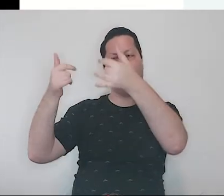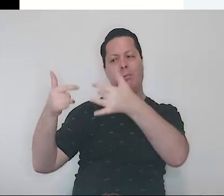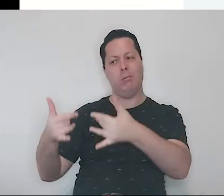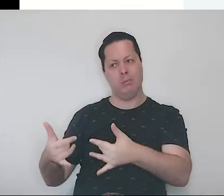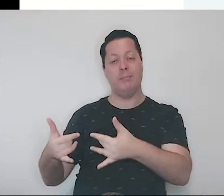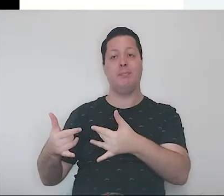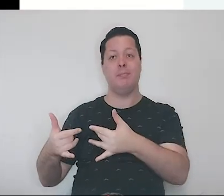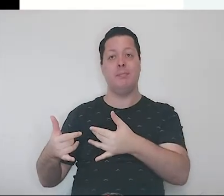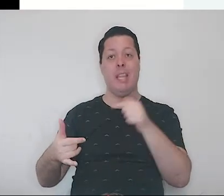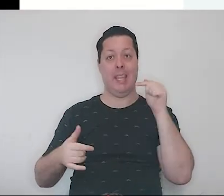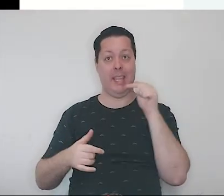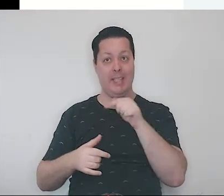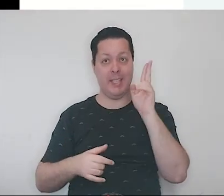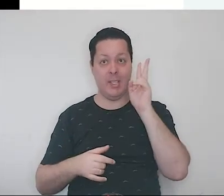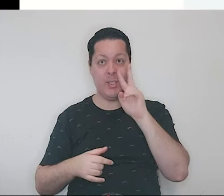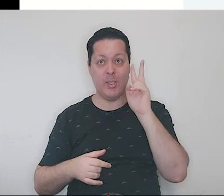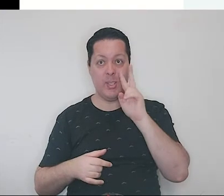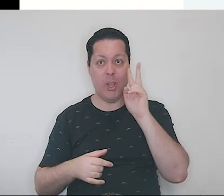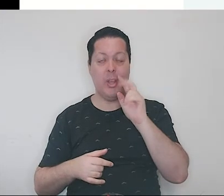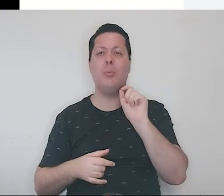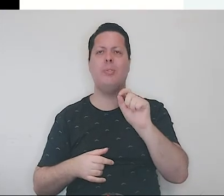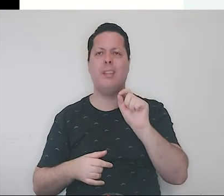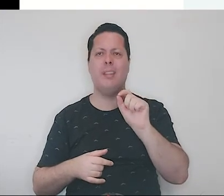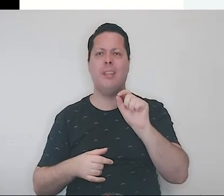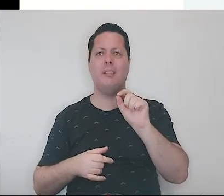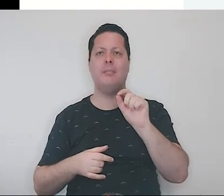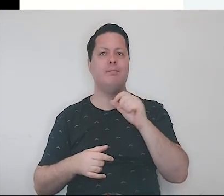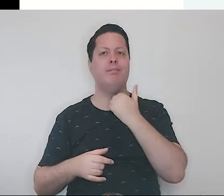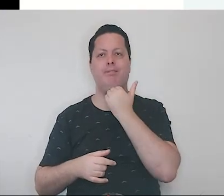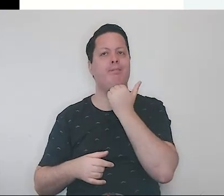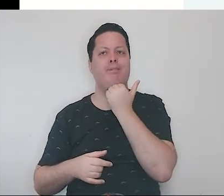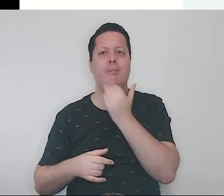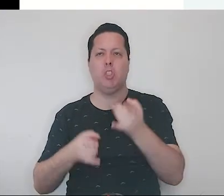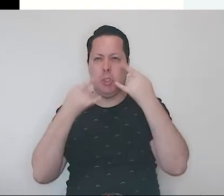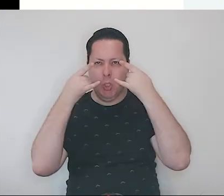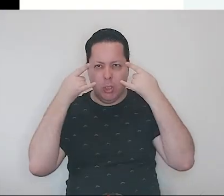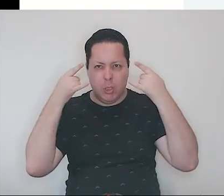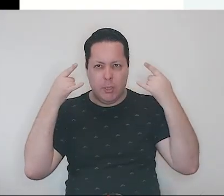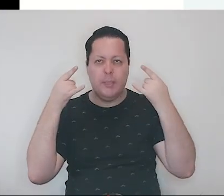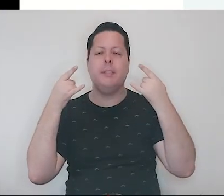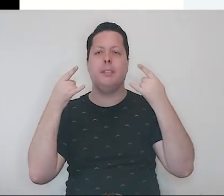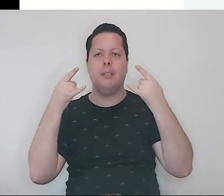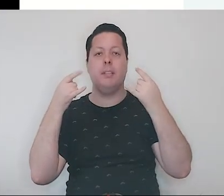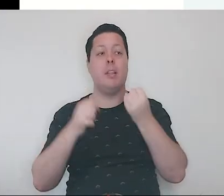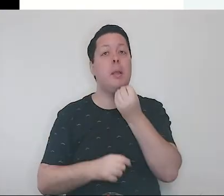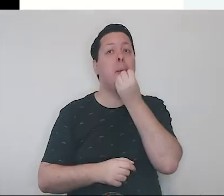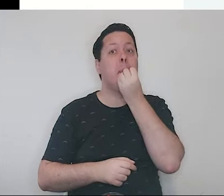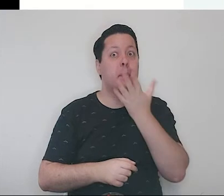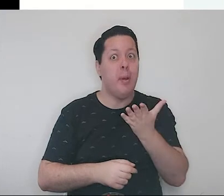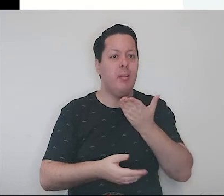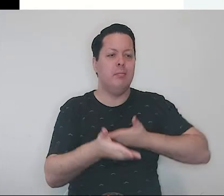E, neste caso, o recado é A ganância não compensa e a generosidade